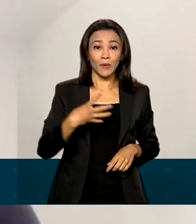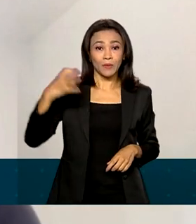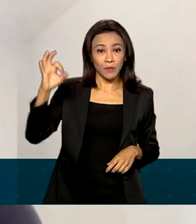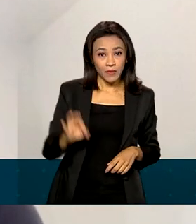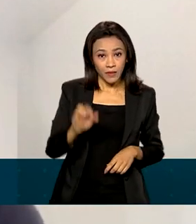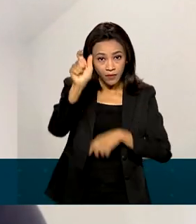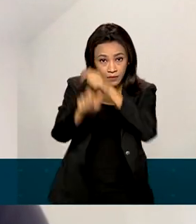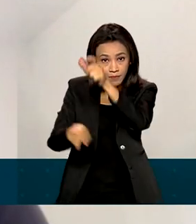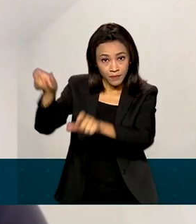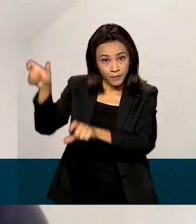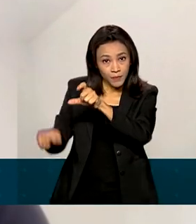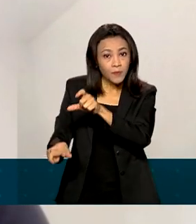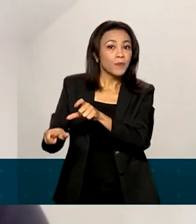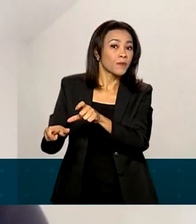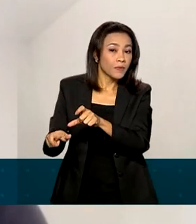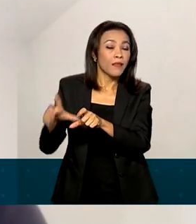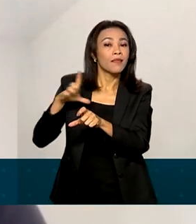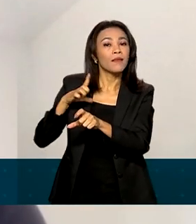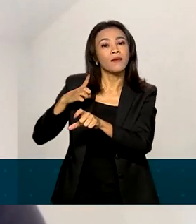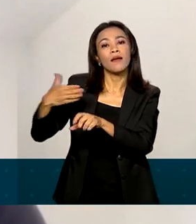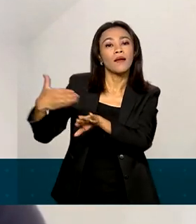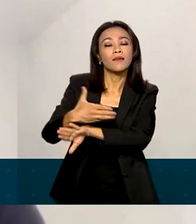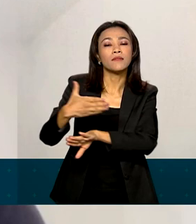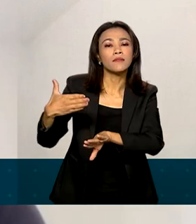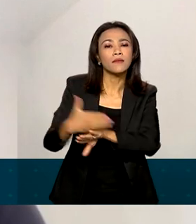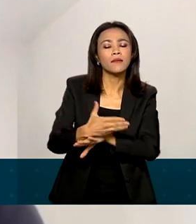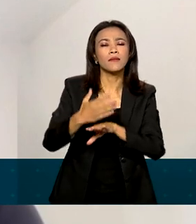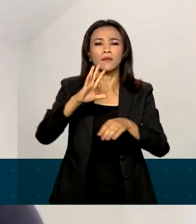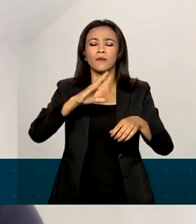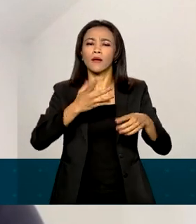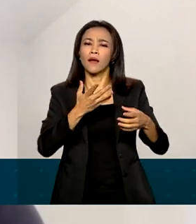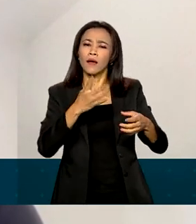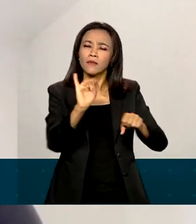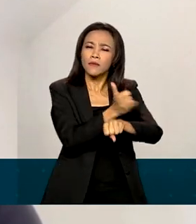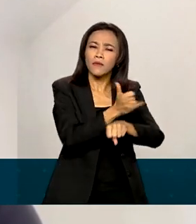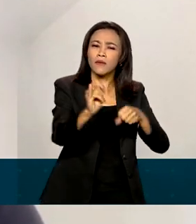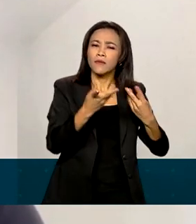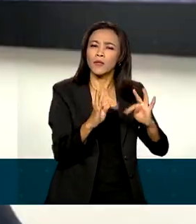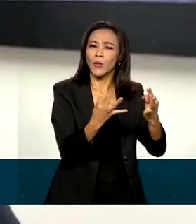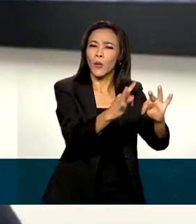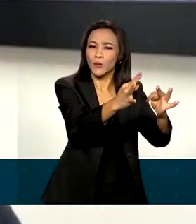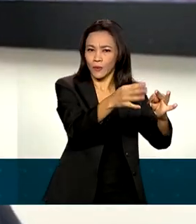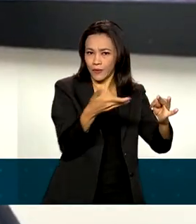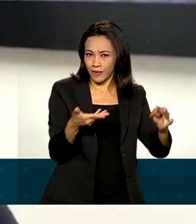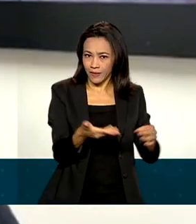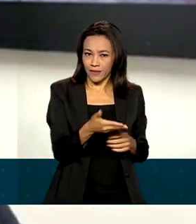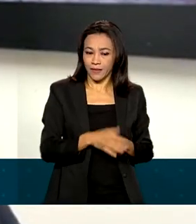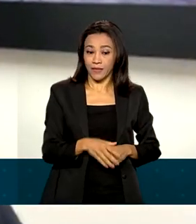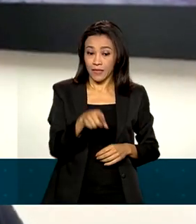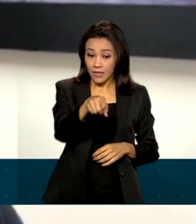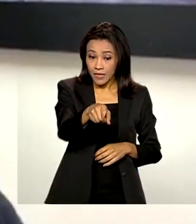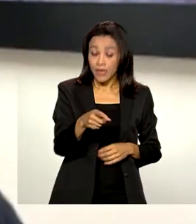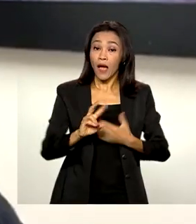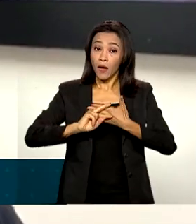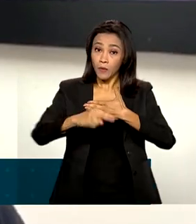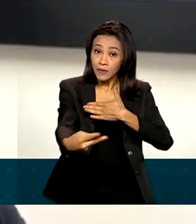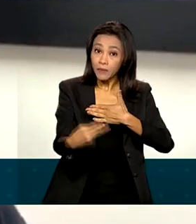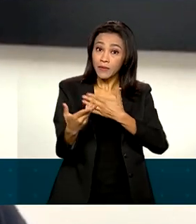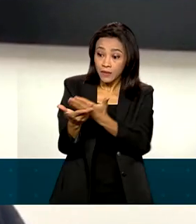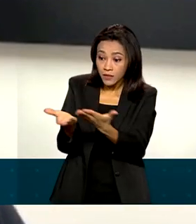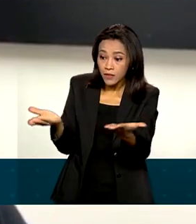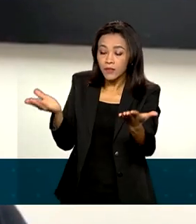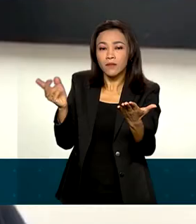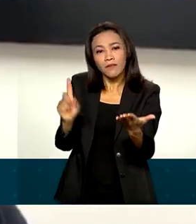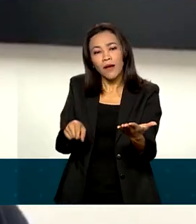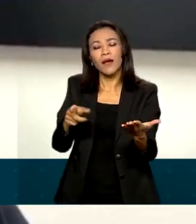produtores têm acesso a uma tecnologia de uma maneira mais difundida. Tudo isso resultará em uma operação